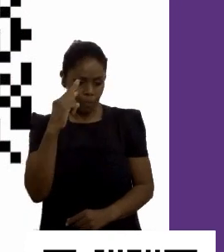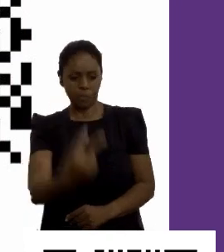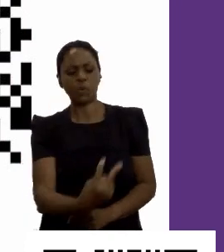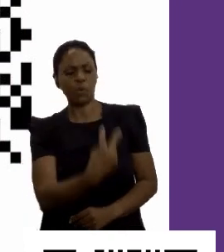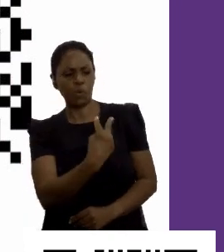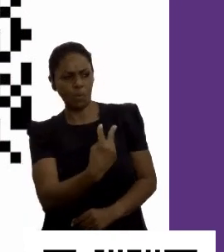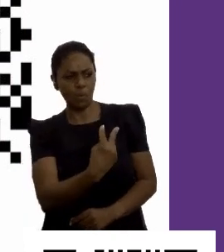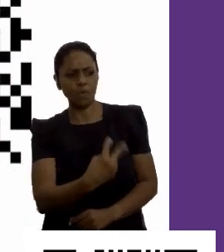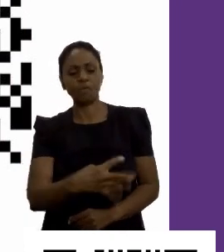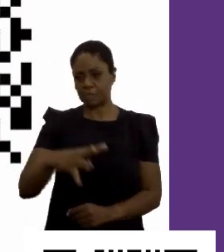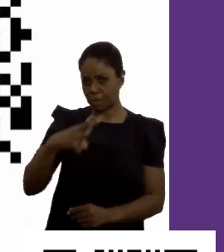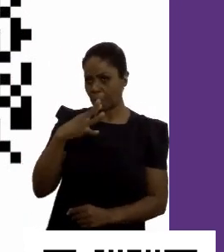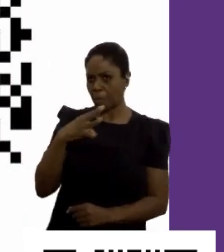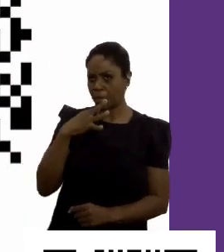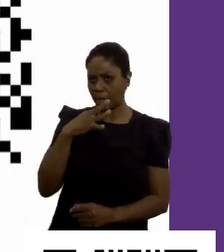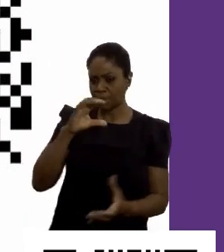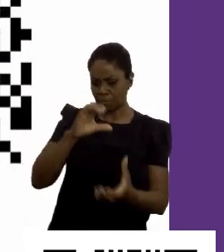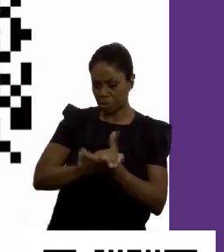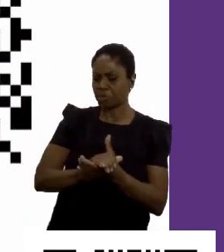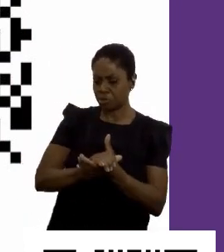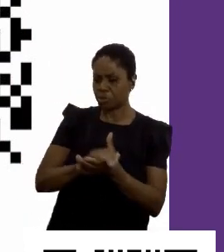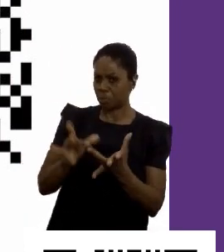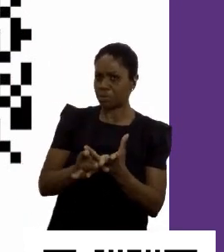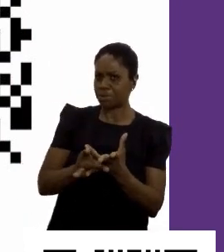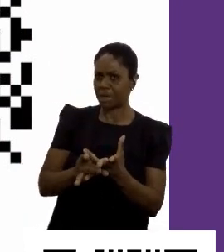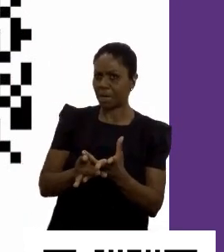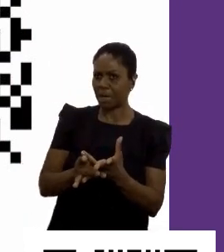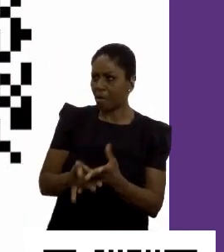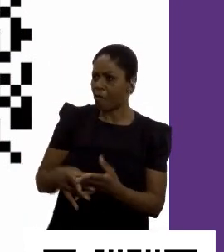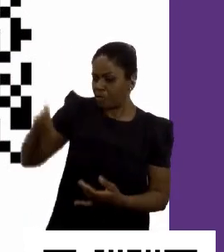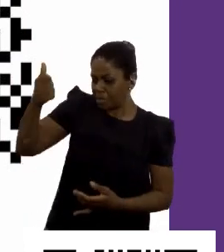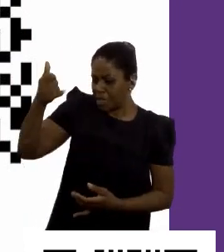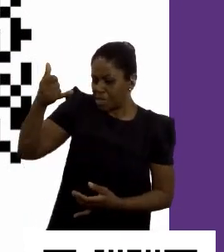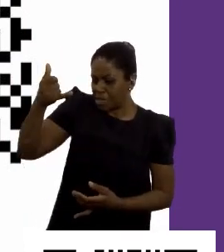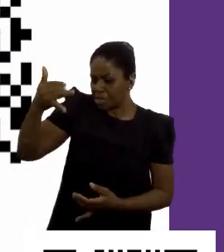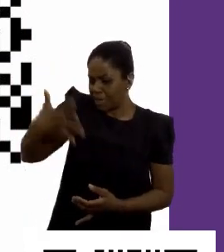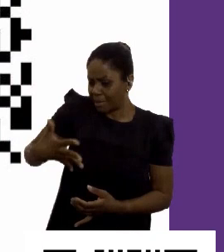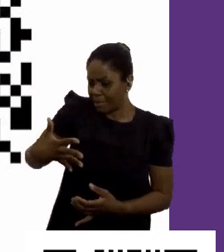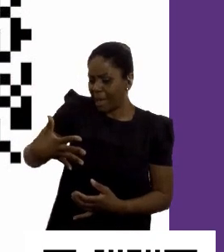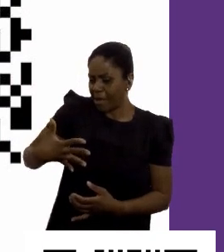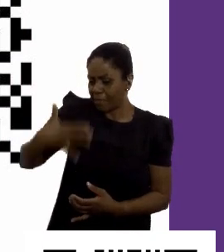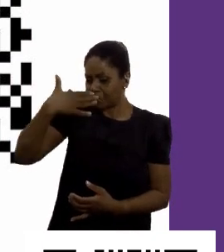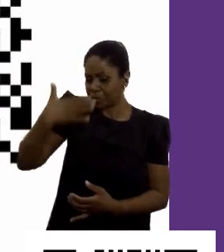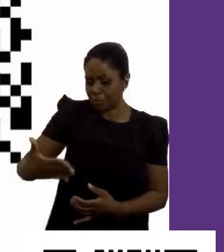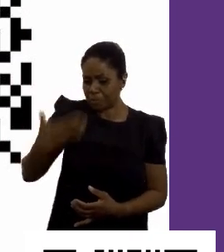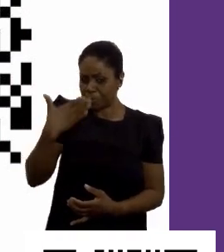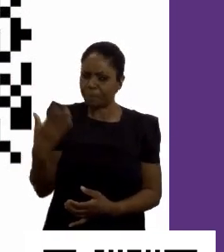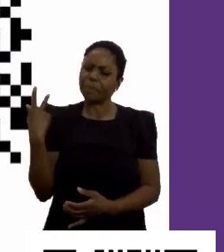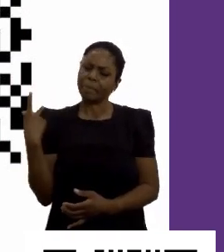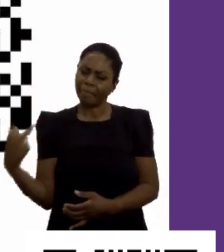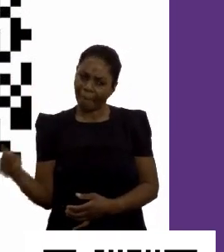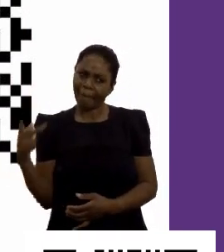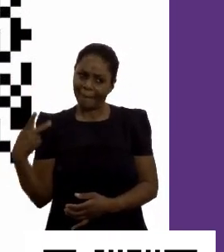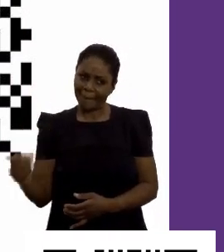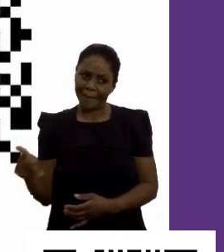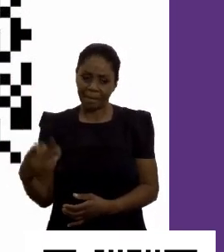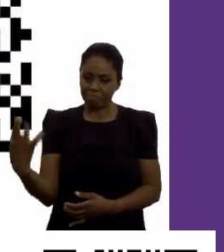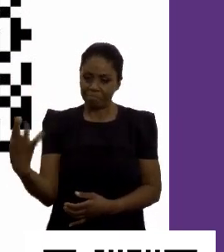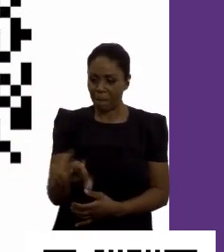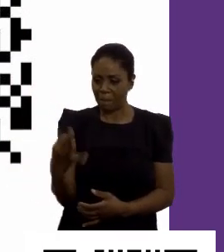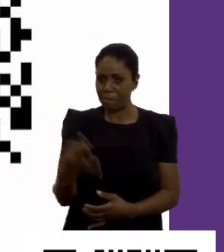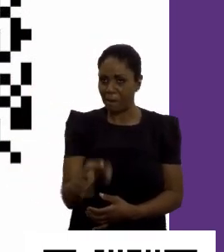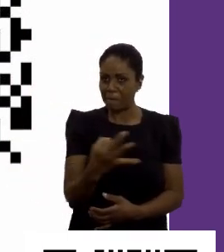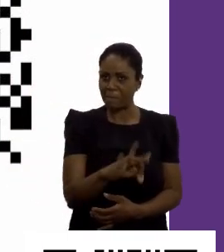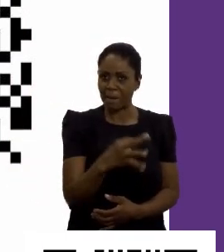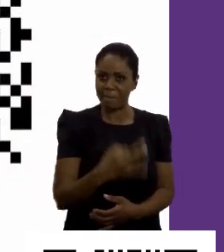você conhece a minha esposa, não conhece? Porque dizia exatamente as características da pessoa. Isso é a tal da assertividade dos